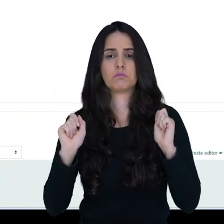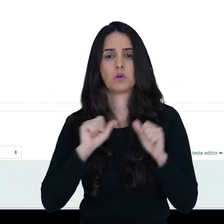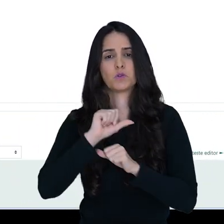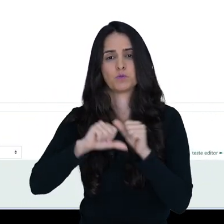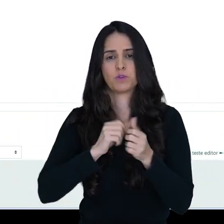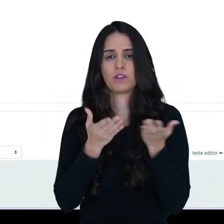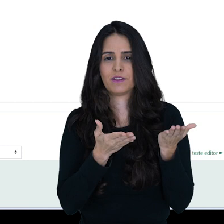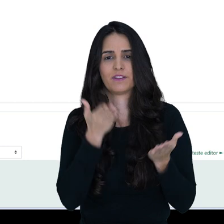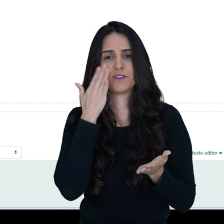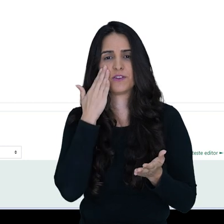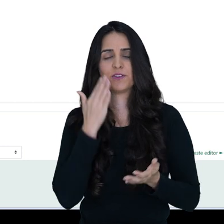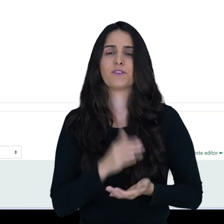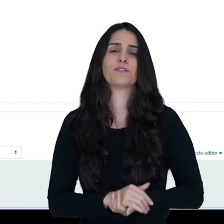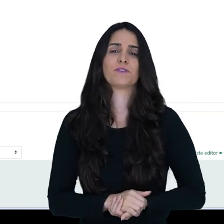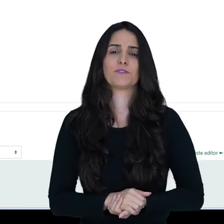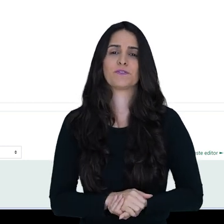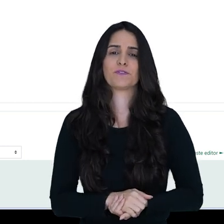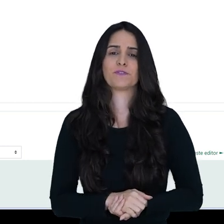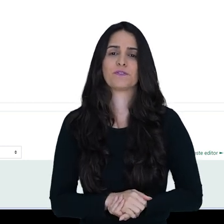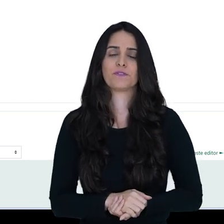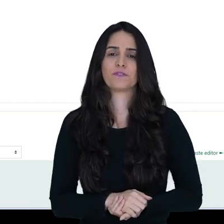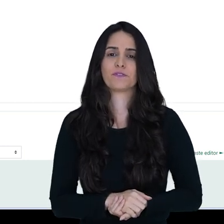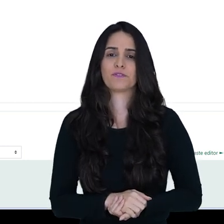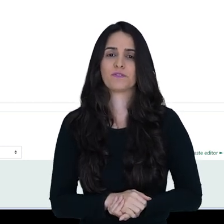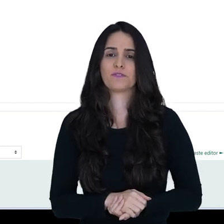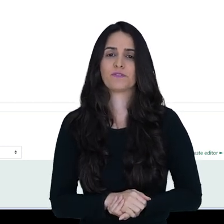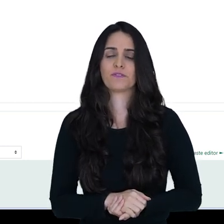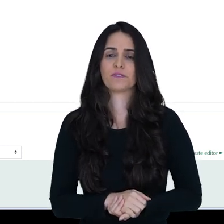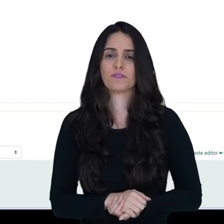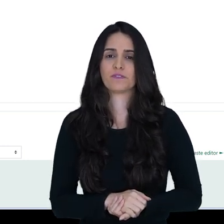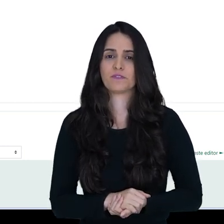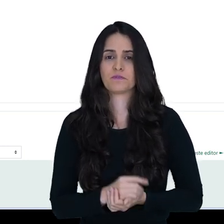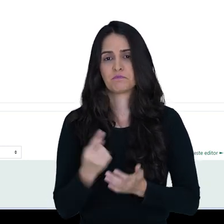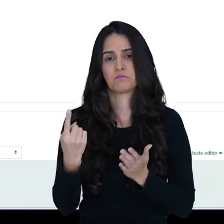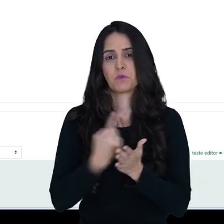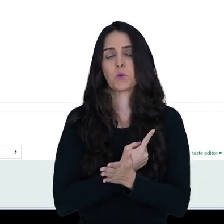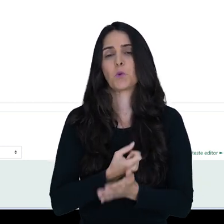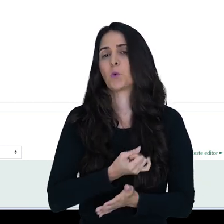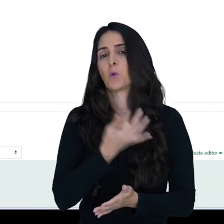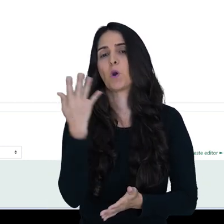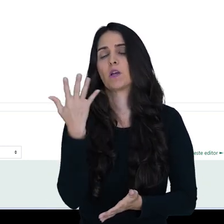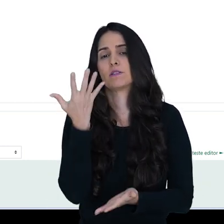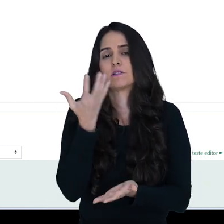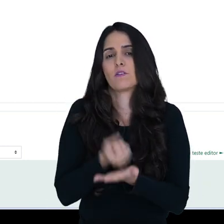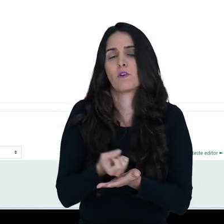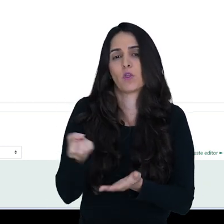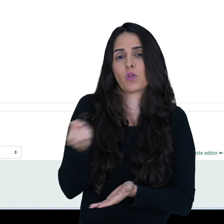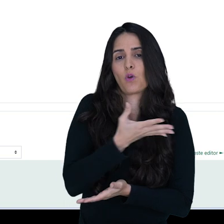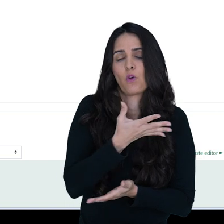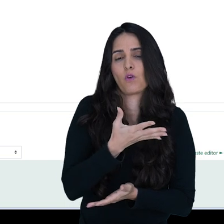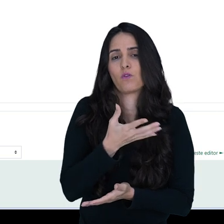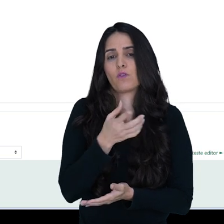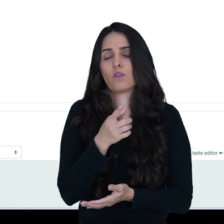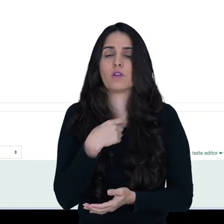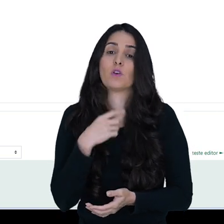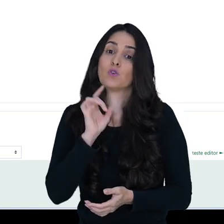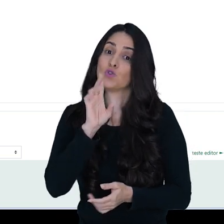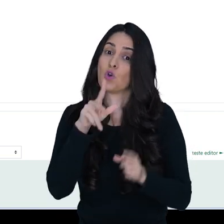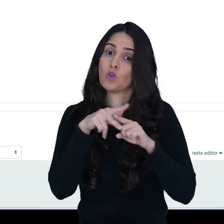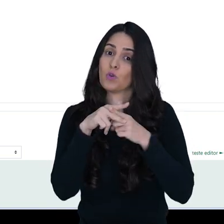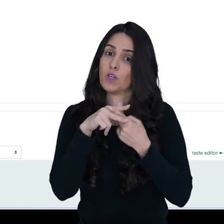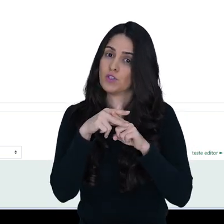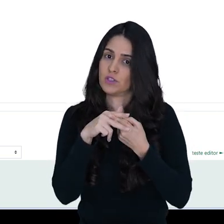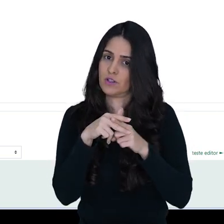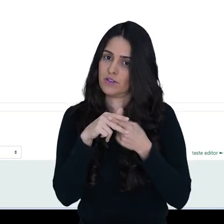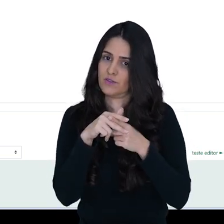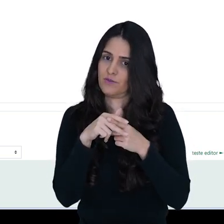um pouquinho maior. Vou colocar aqui na largura quarenta. Vamos ver. Aí, está me perguntando, salvar como nova questão ou